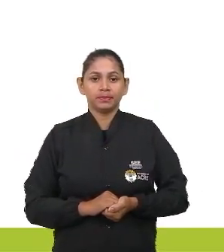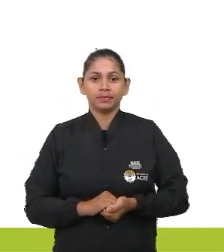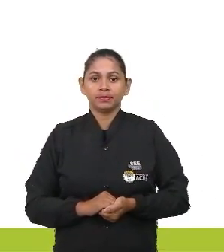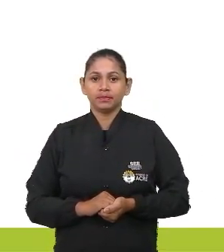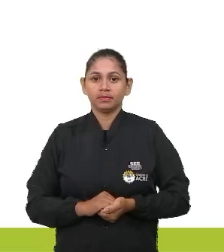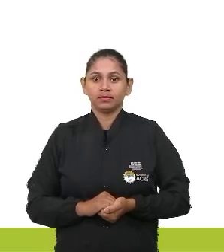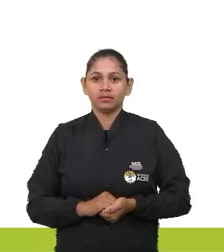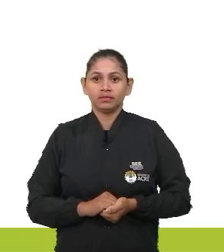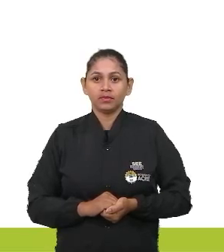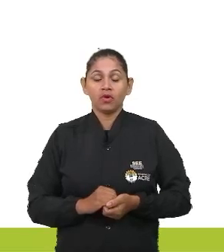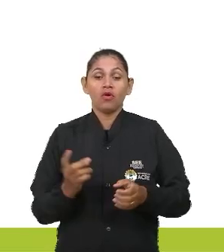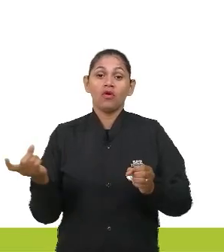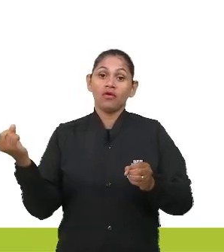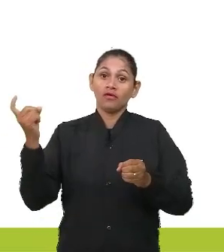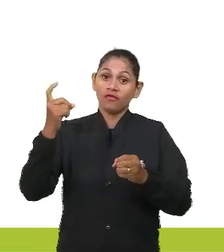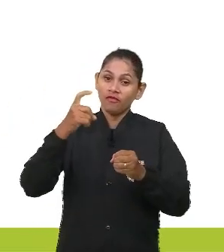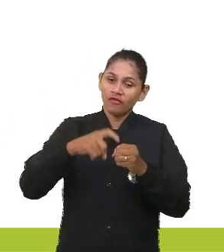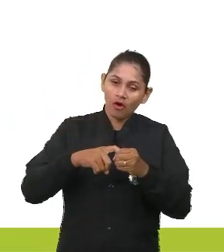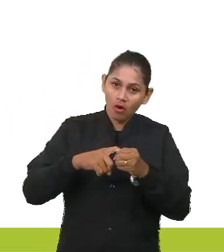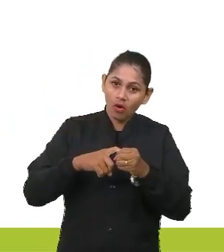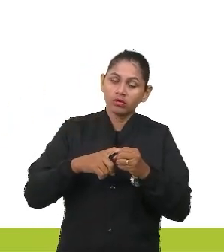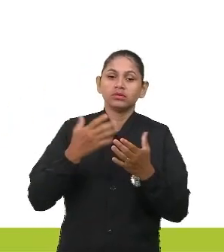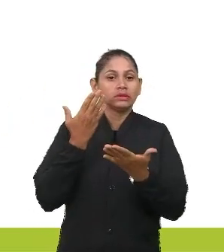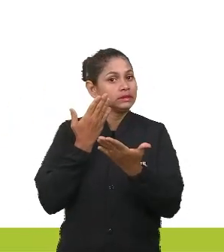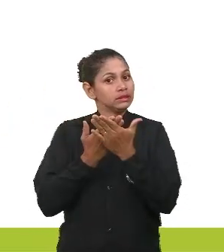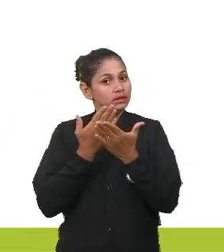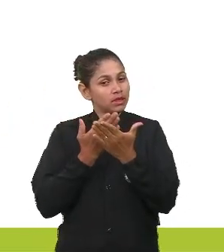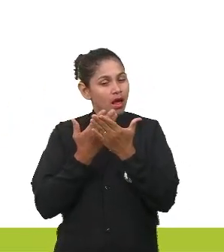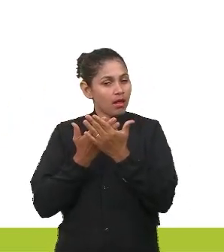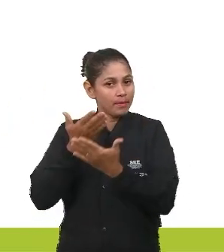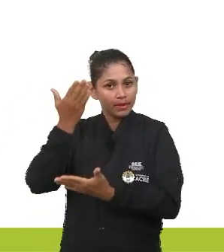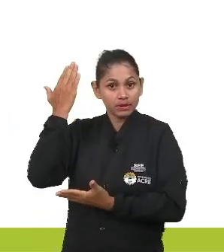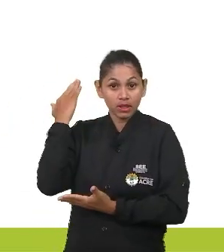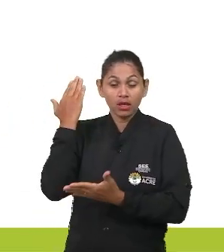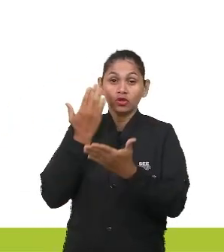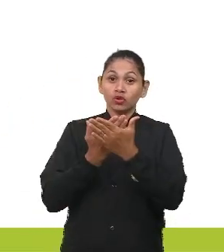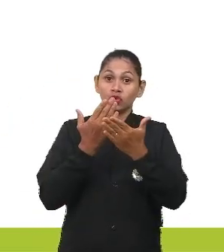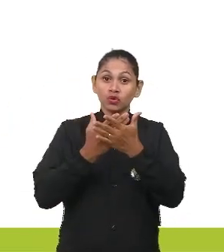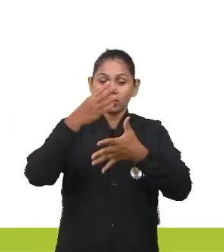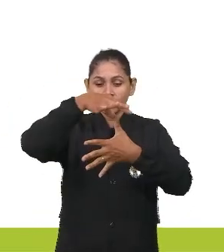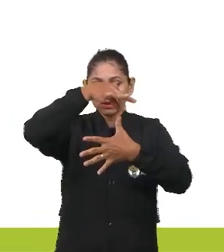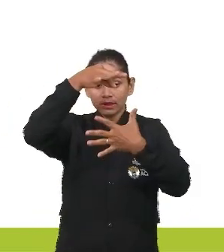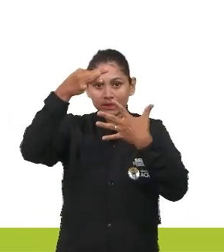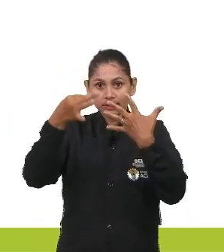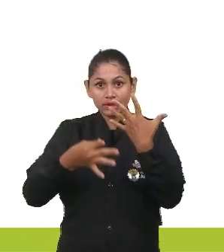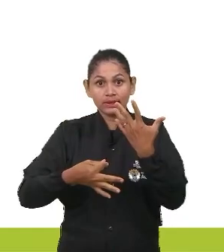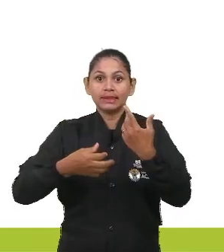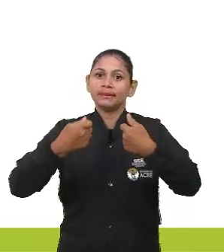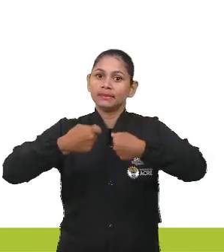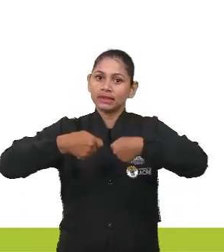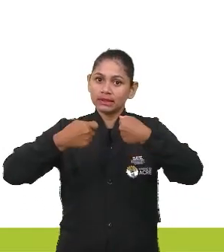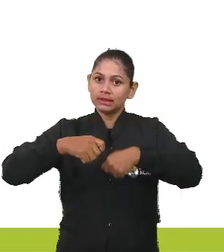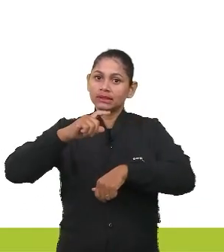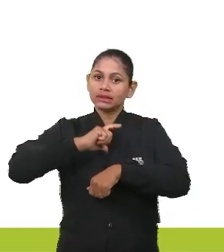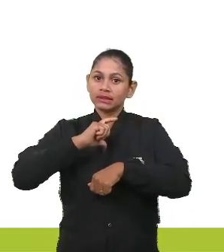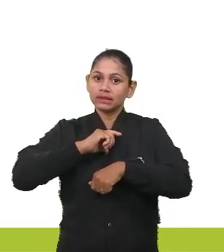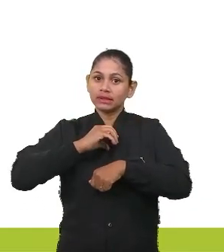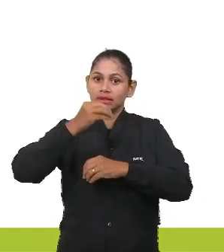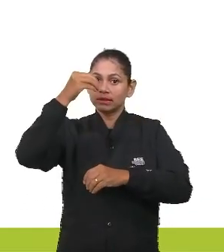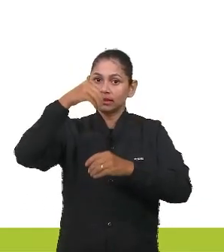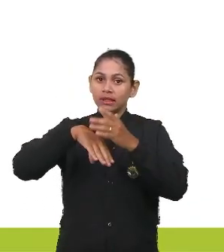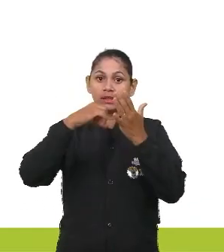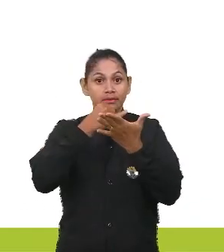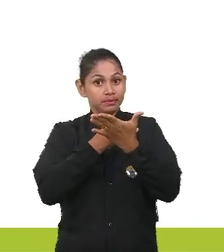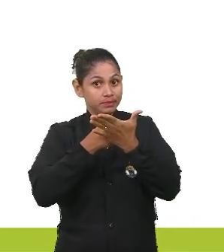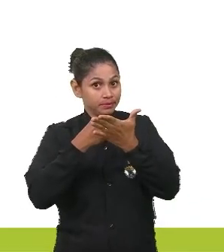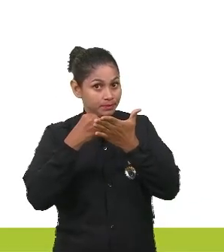voltar as nossas aulas e estudar sobre os elementos que precisam aparecer aí na sua introdução